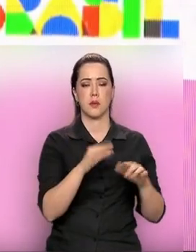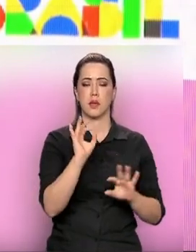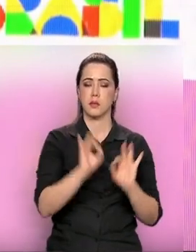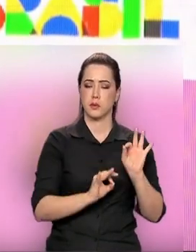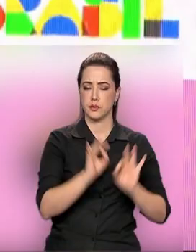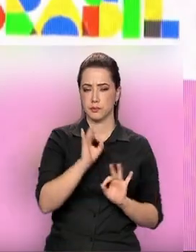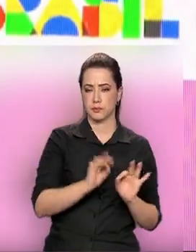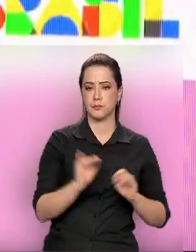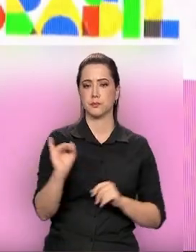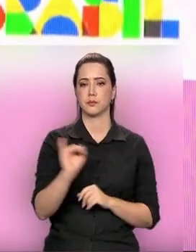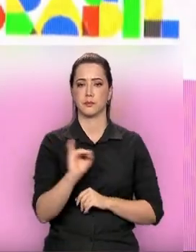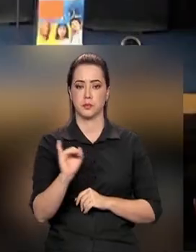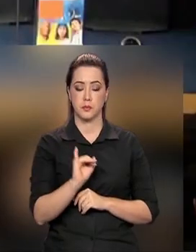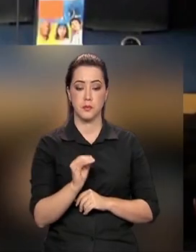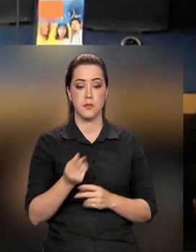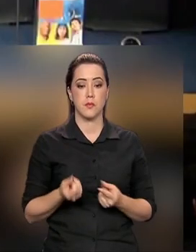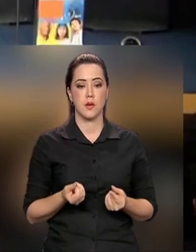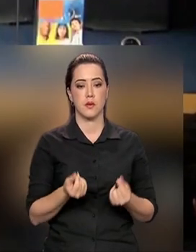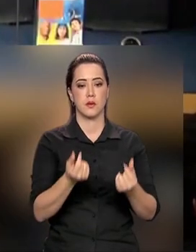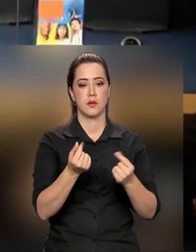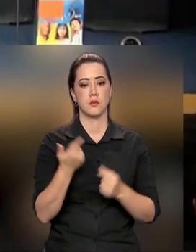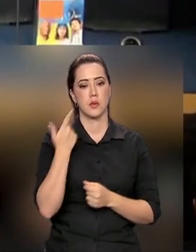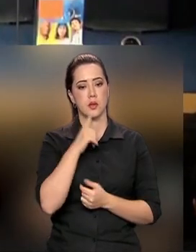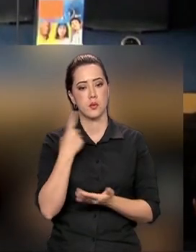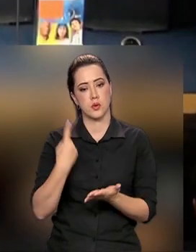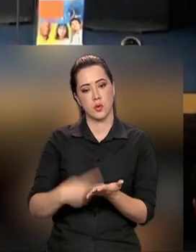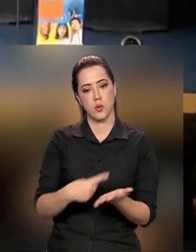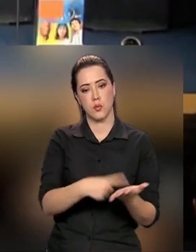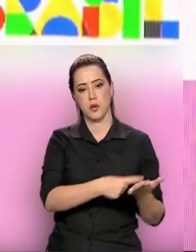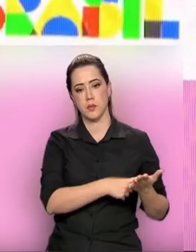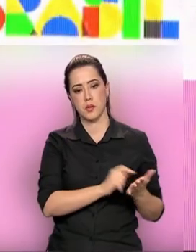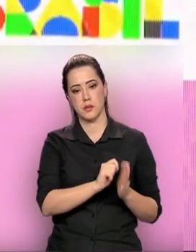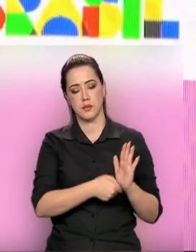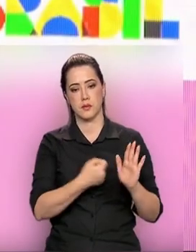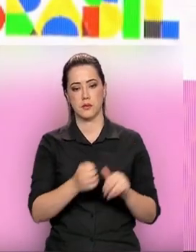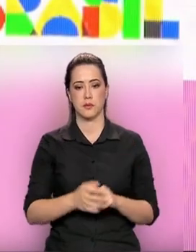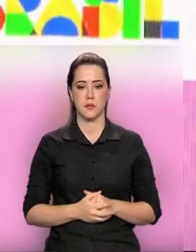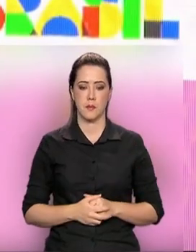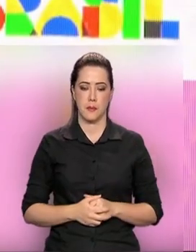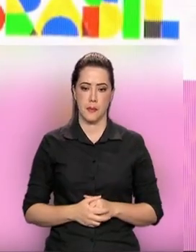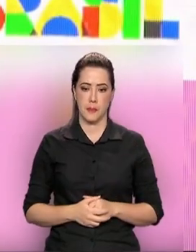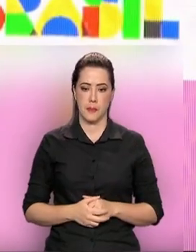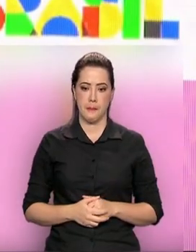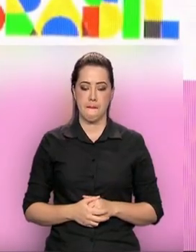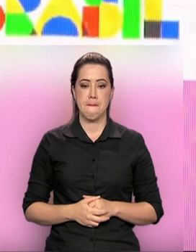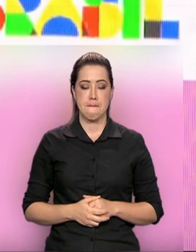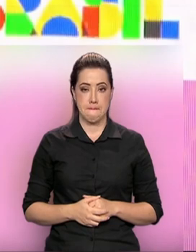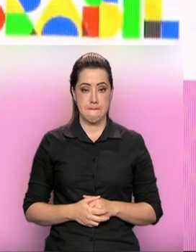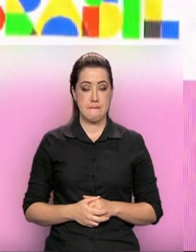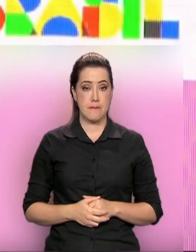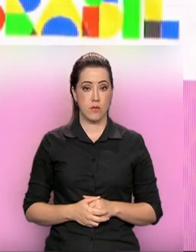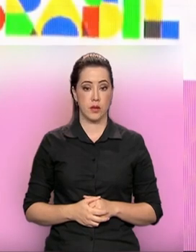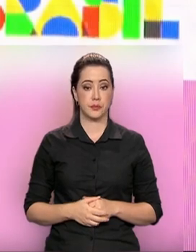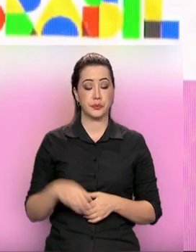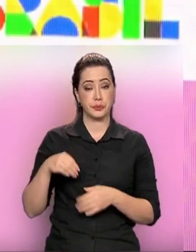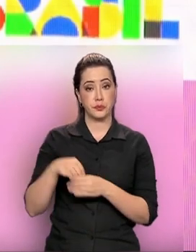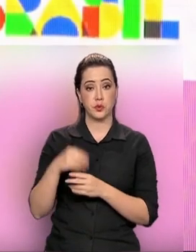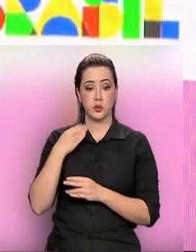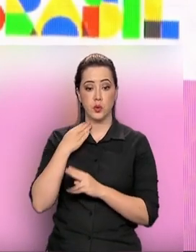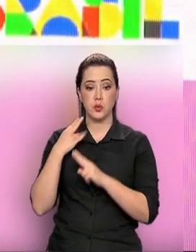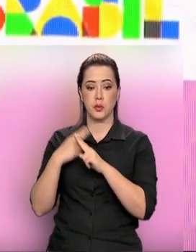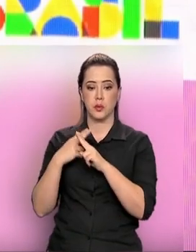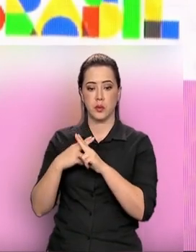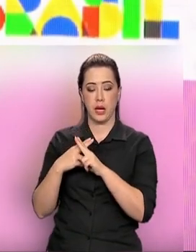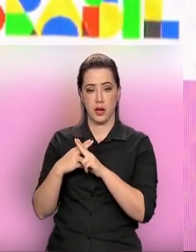pela instituição financeira para cumprir o que foi assinado. Nós incluímos lá como meta do banco que até